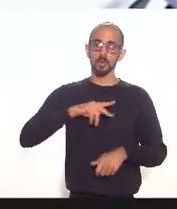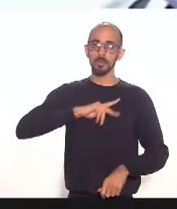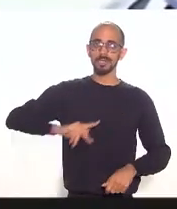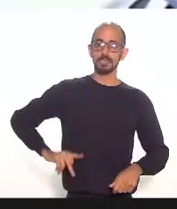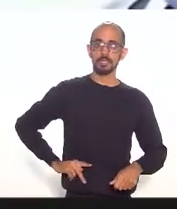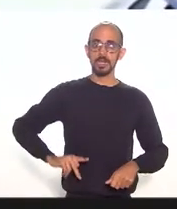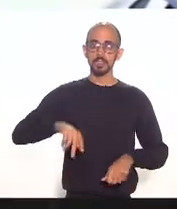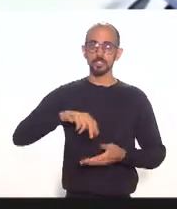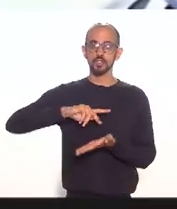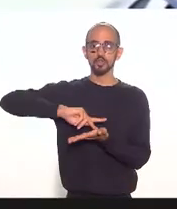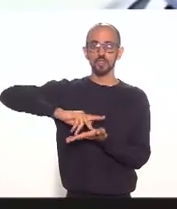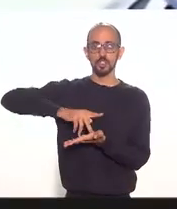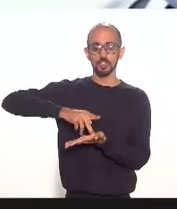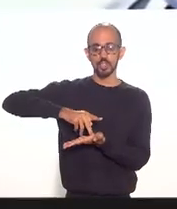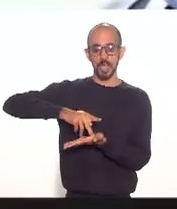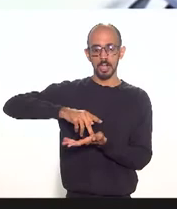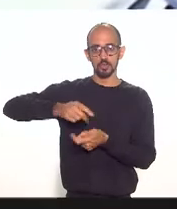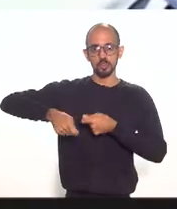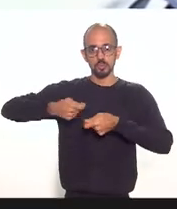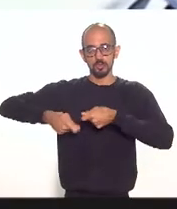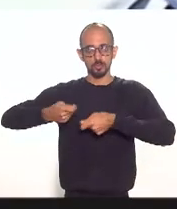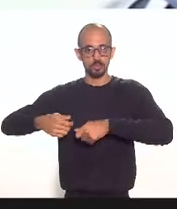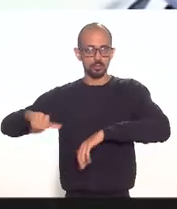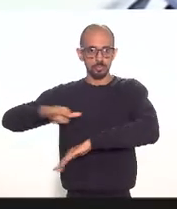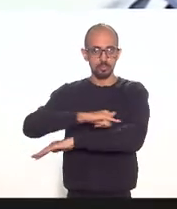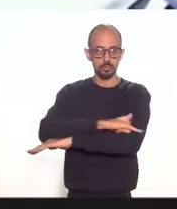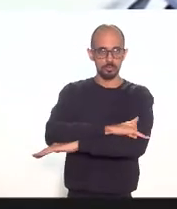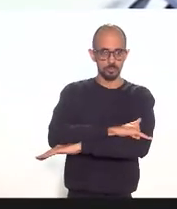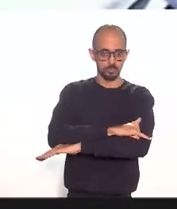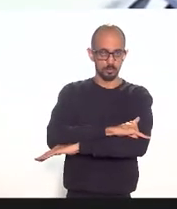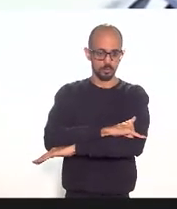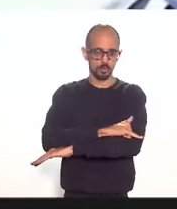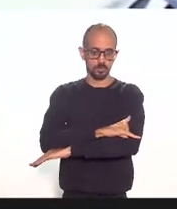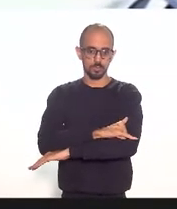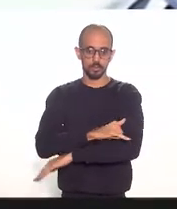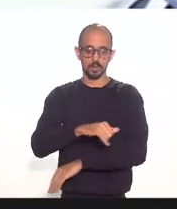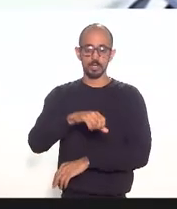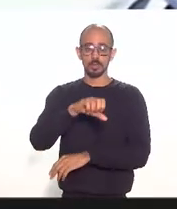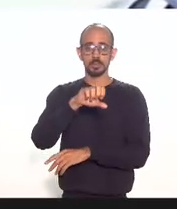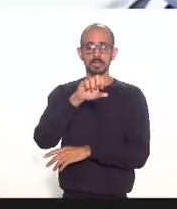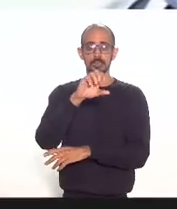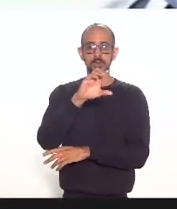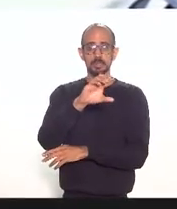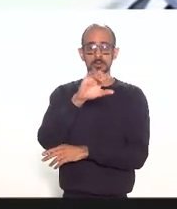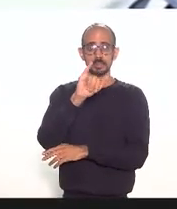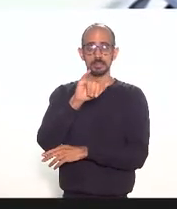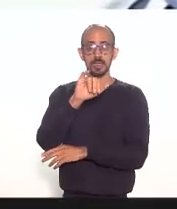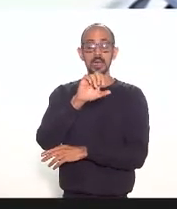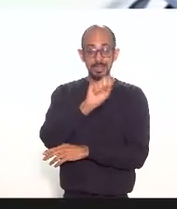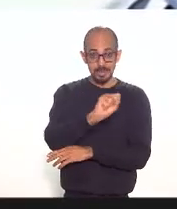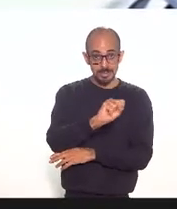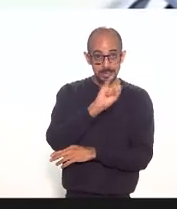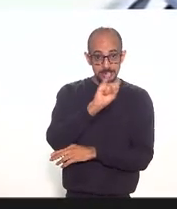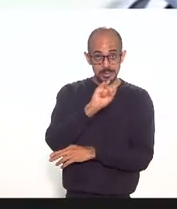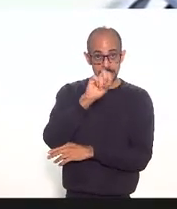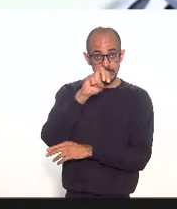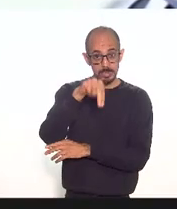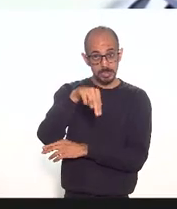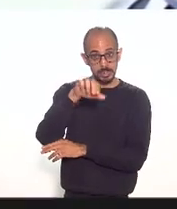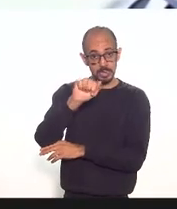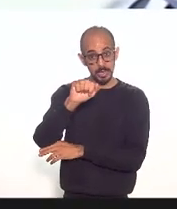das Empresas de Administração Aeroportuária CINEAR Murilo Junqueira por favor